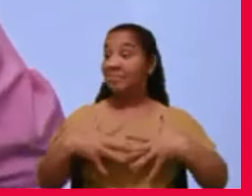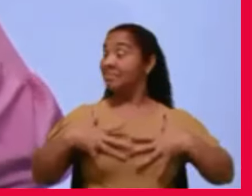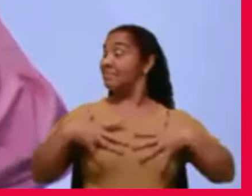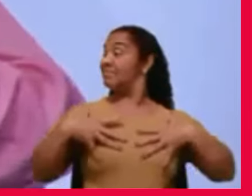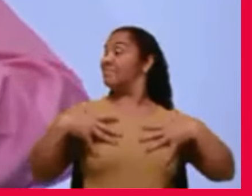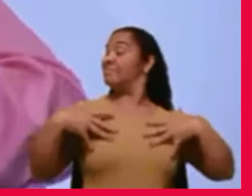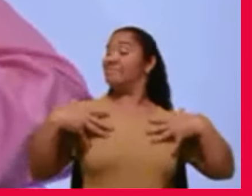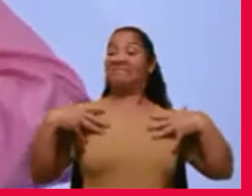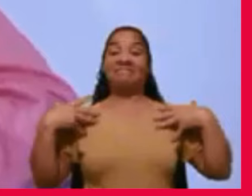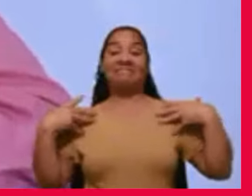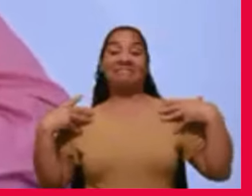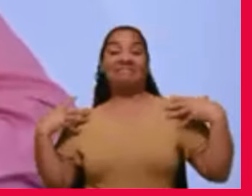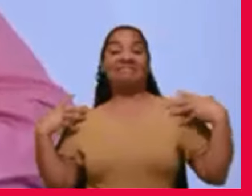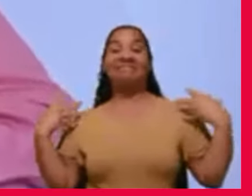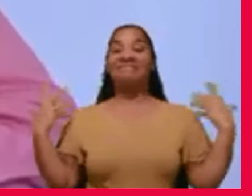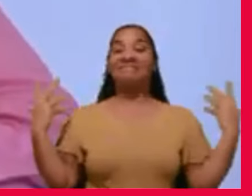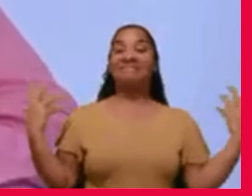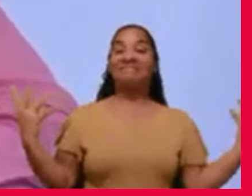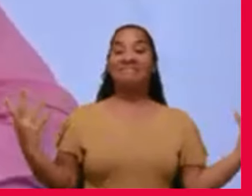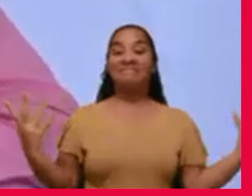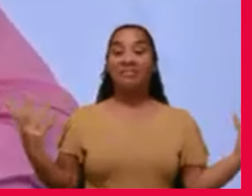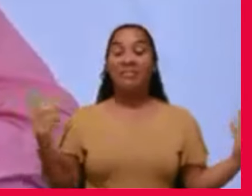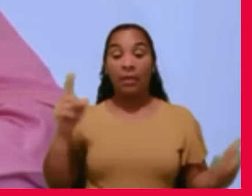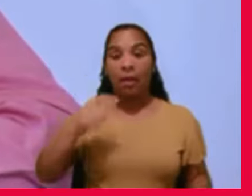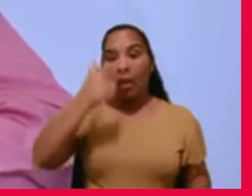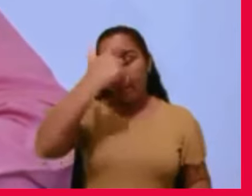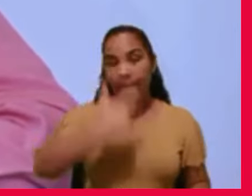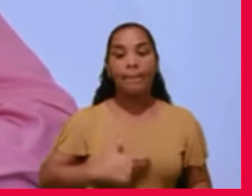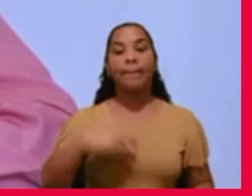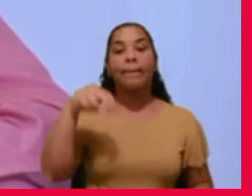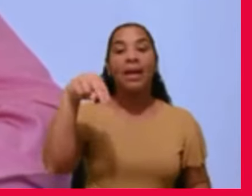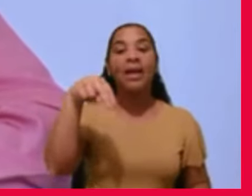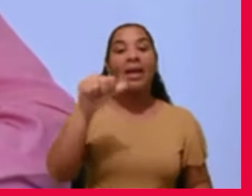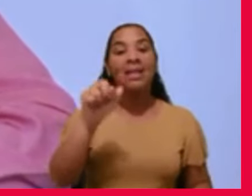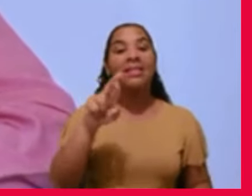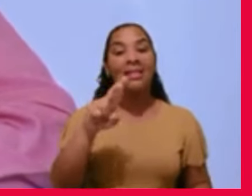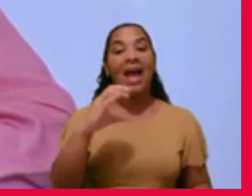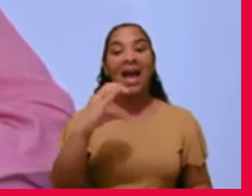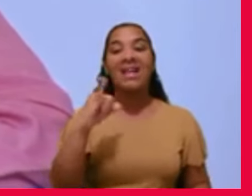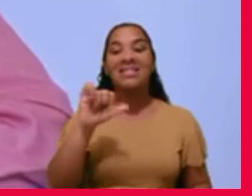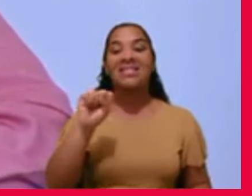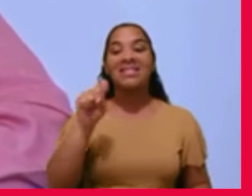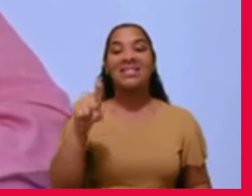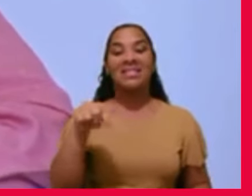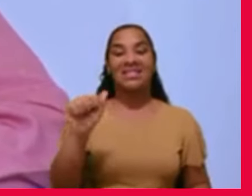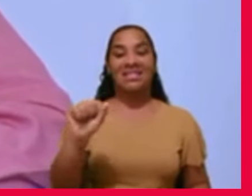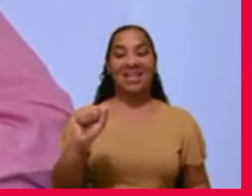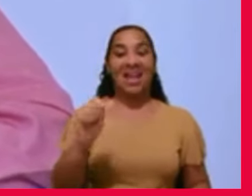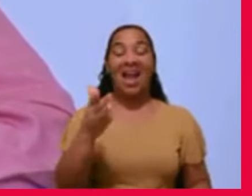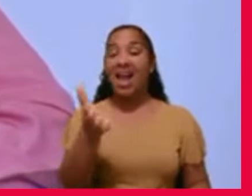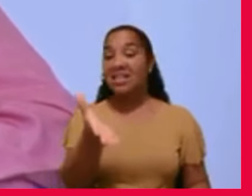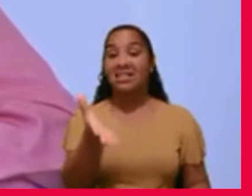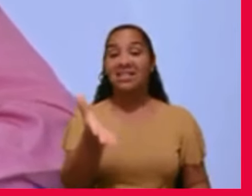porque isso é o que narciso da mitologia grega fez, quando,